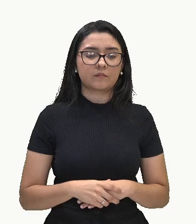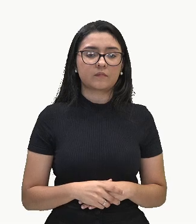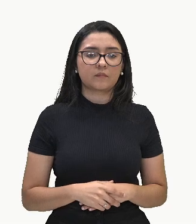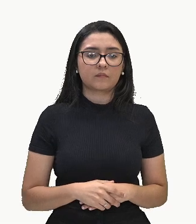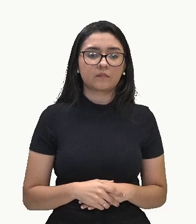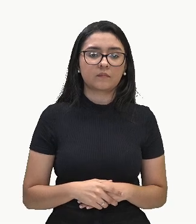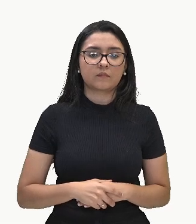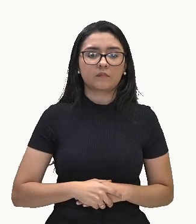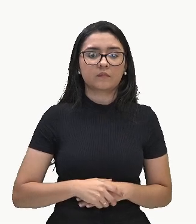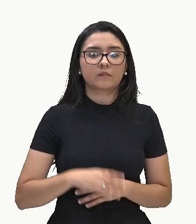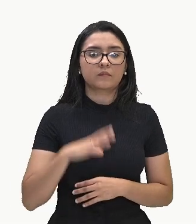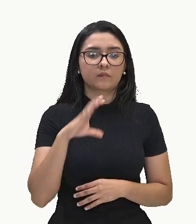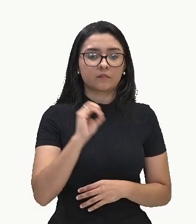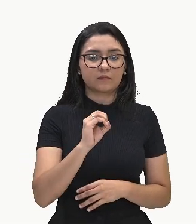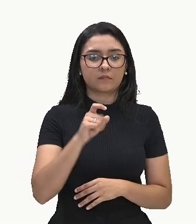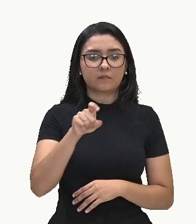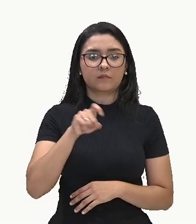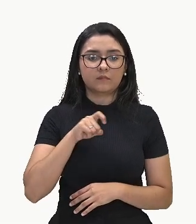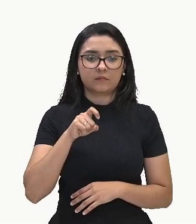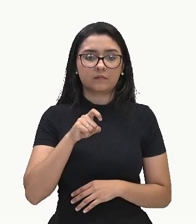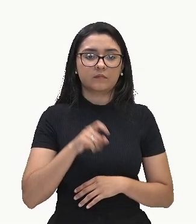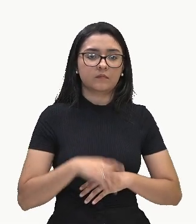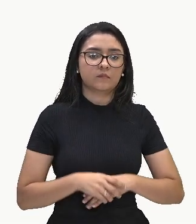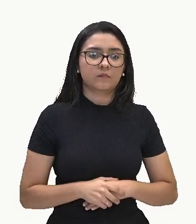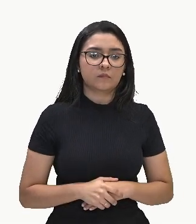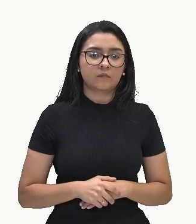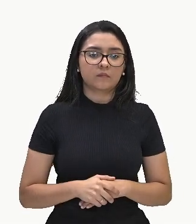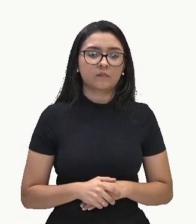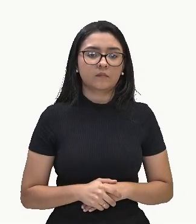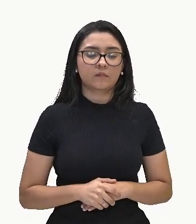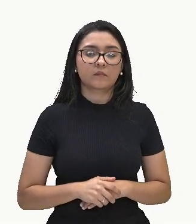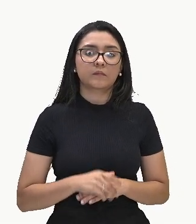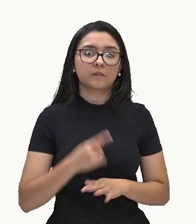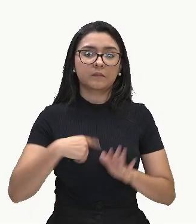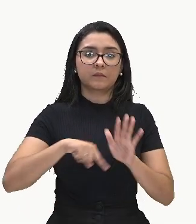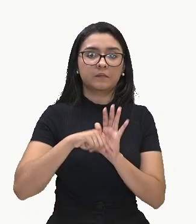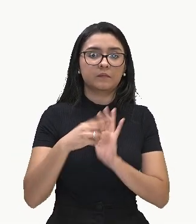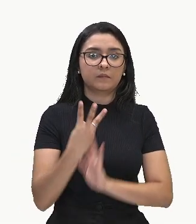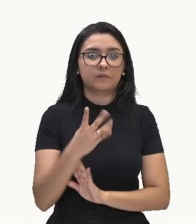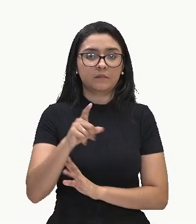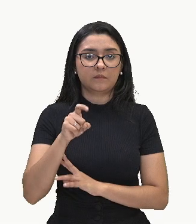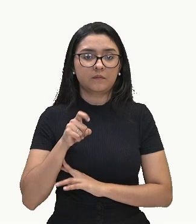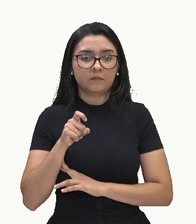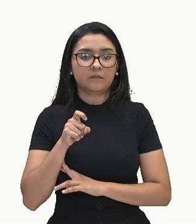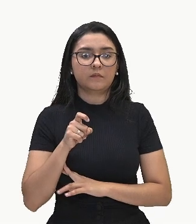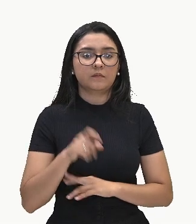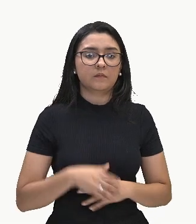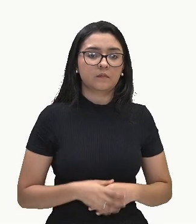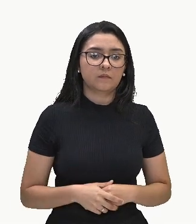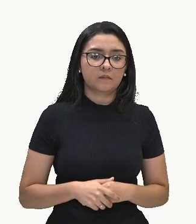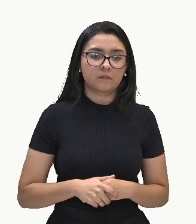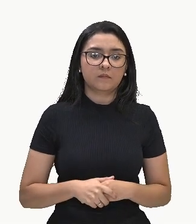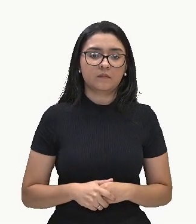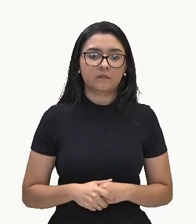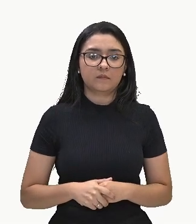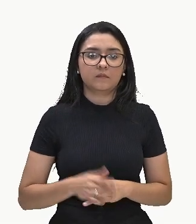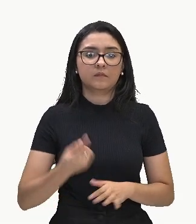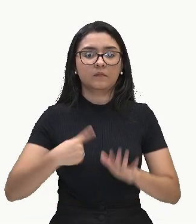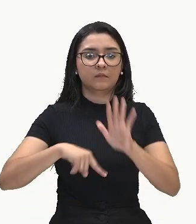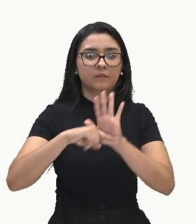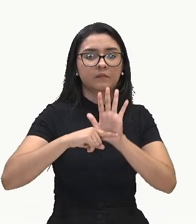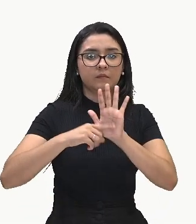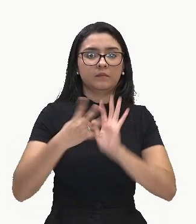0X menos 4X. Eu vou ficar com menos 4X.